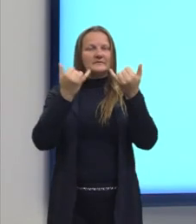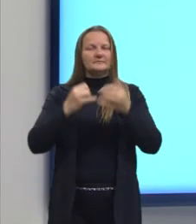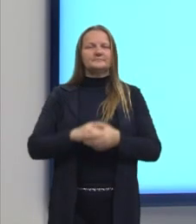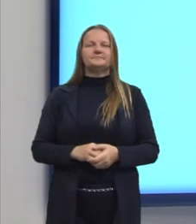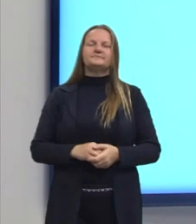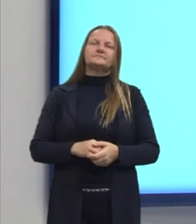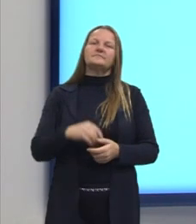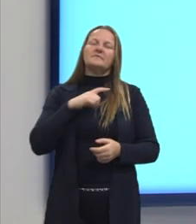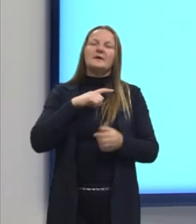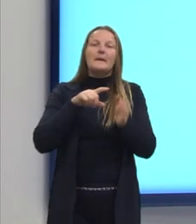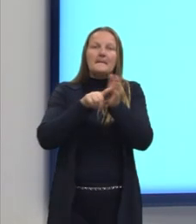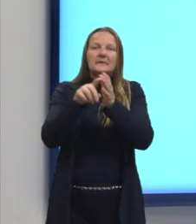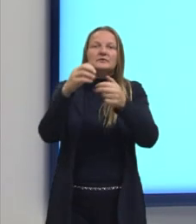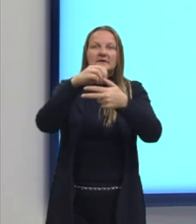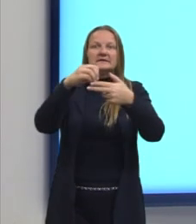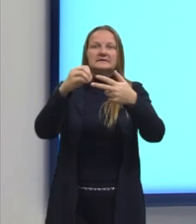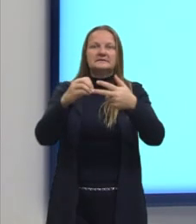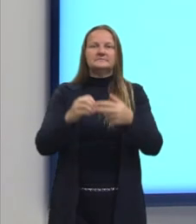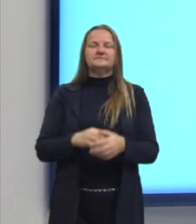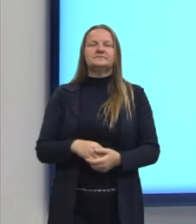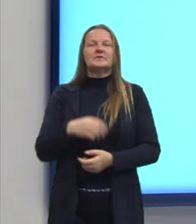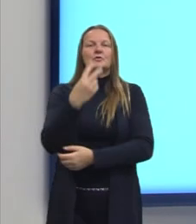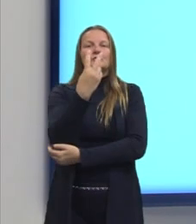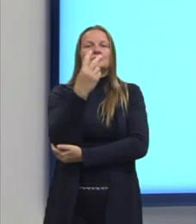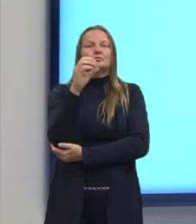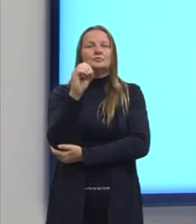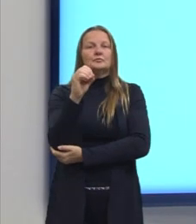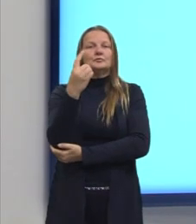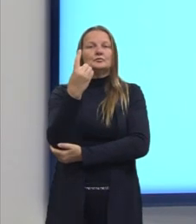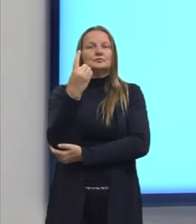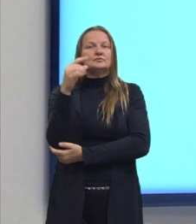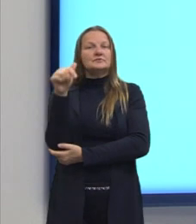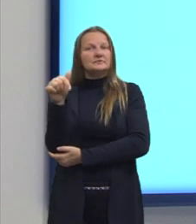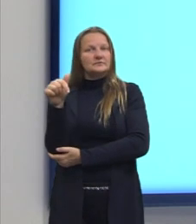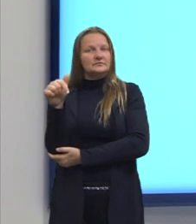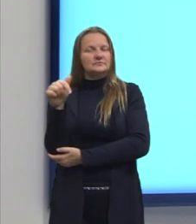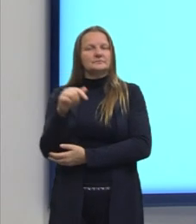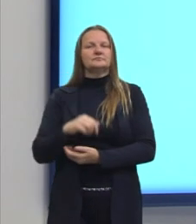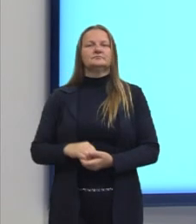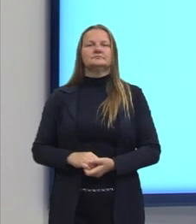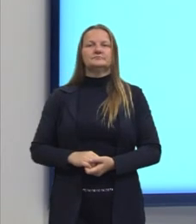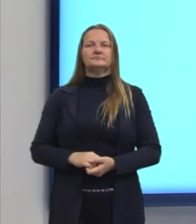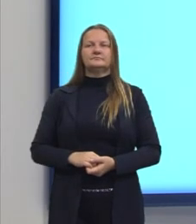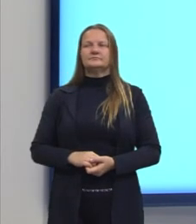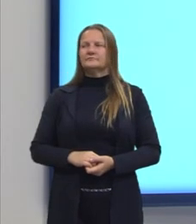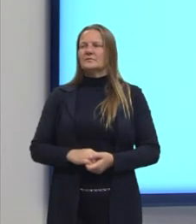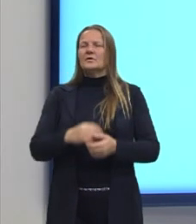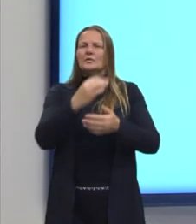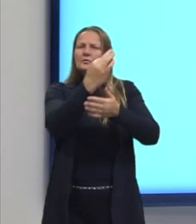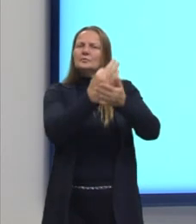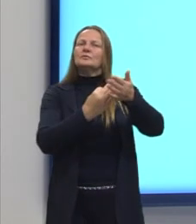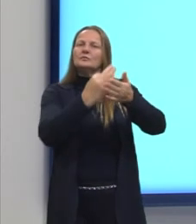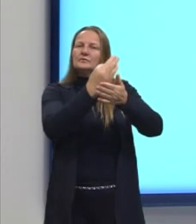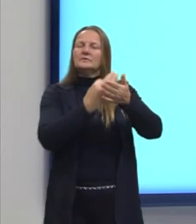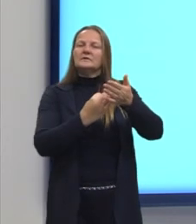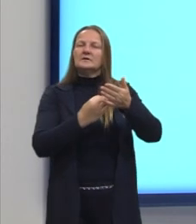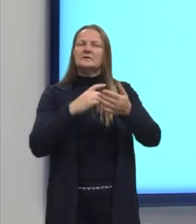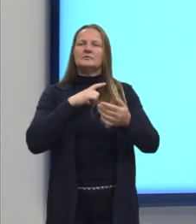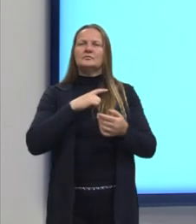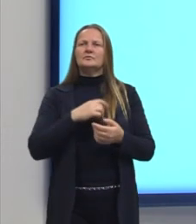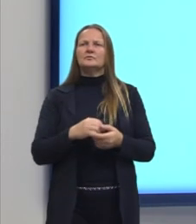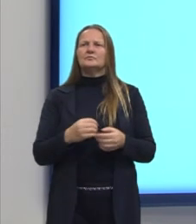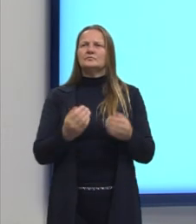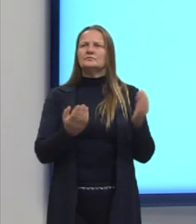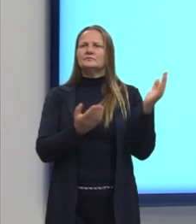A gente tem aqui, questão do Enem 2017. Um textinho aí sobre um filme.